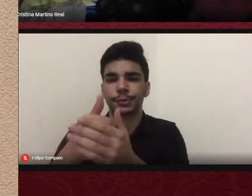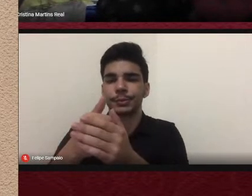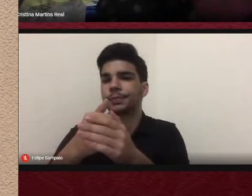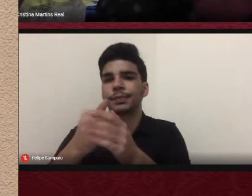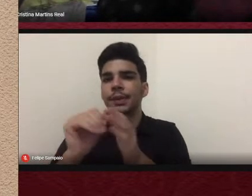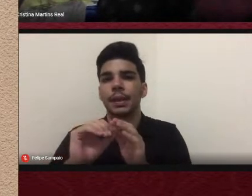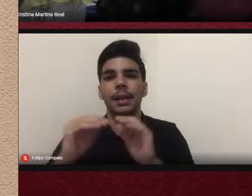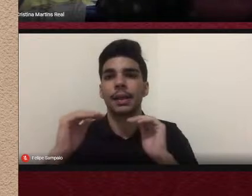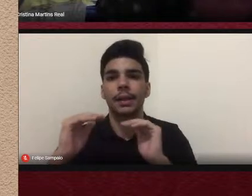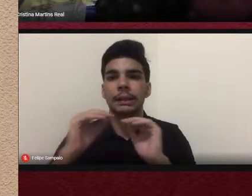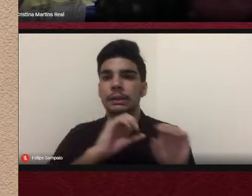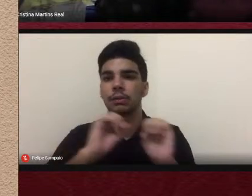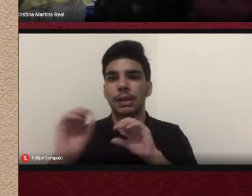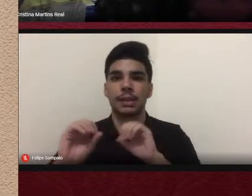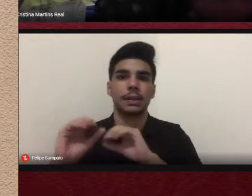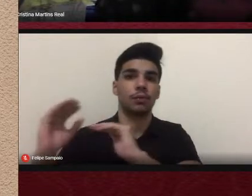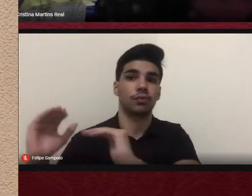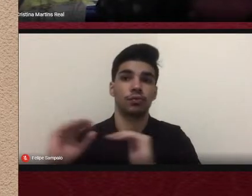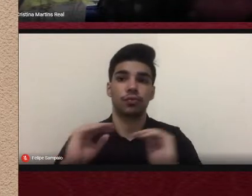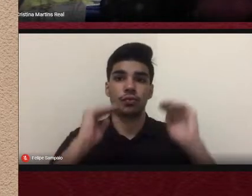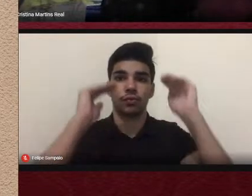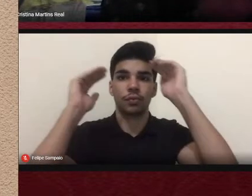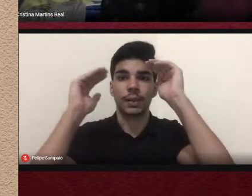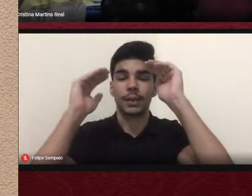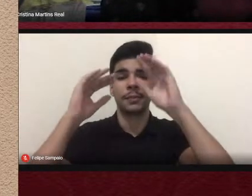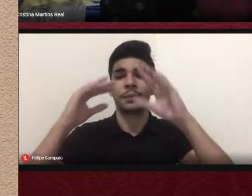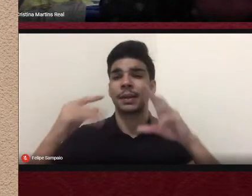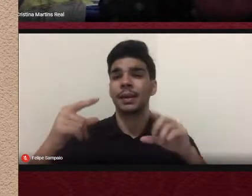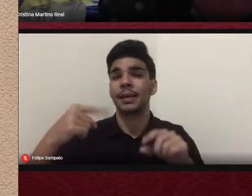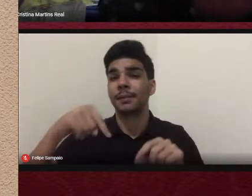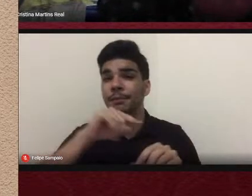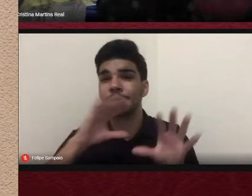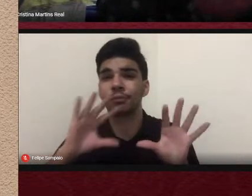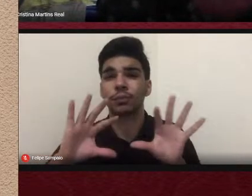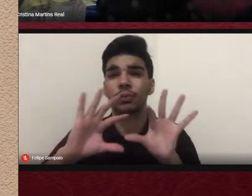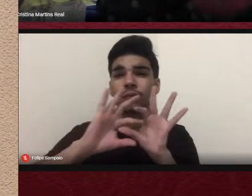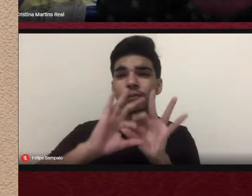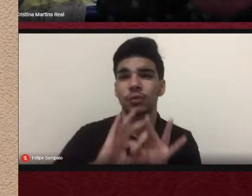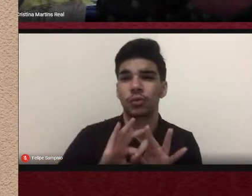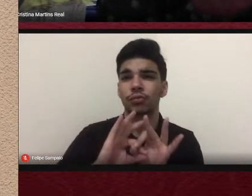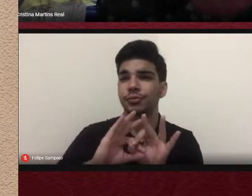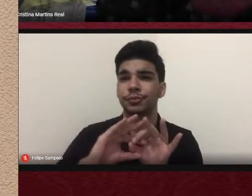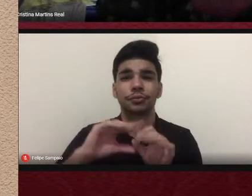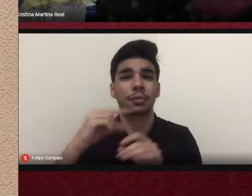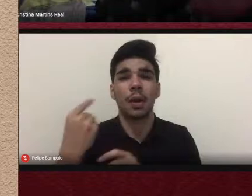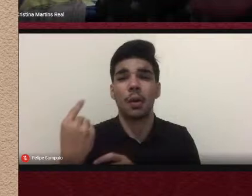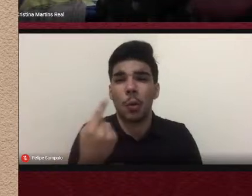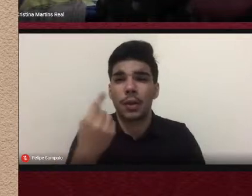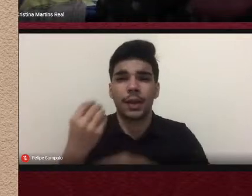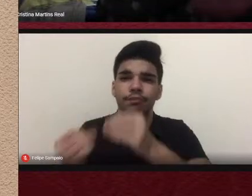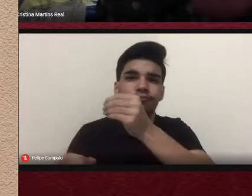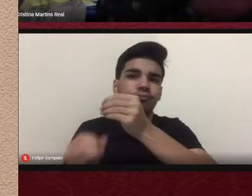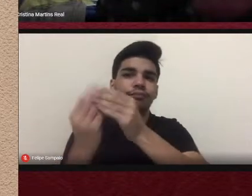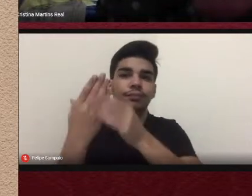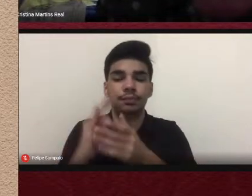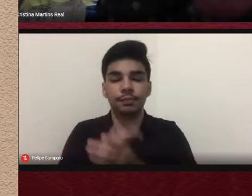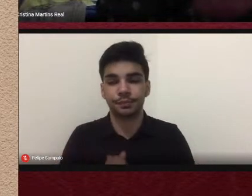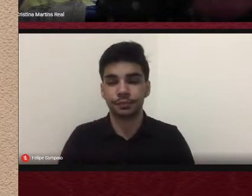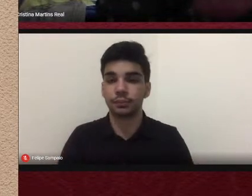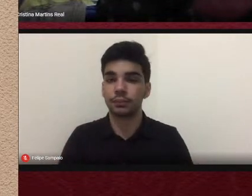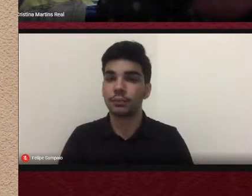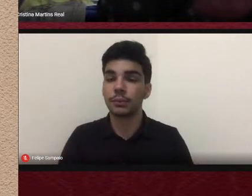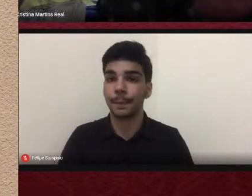superior, ali reunidos todos numa única obra. Nós, então, organizamos